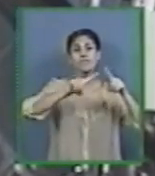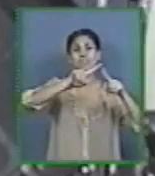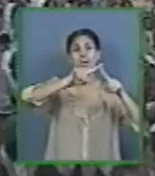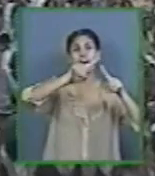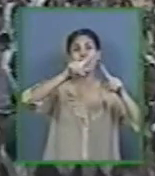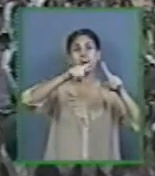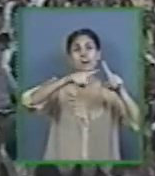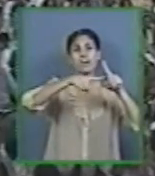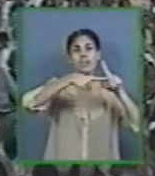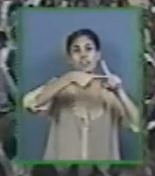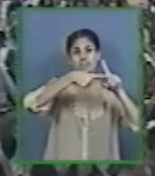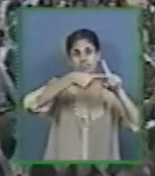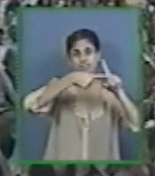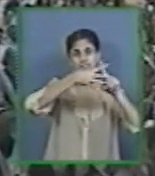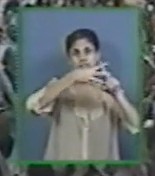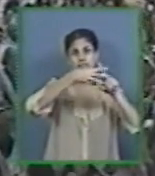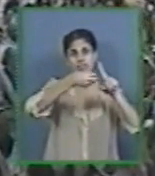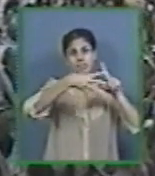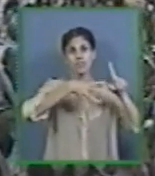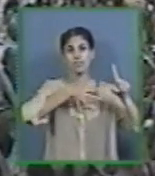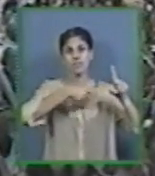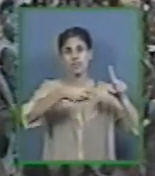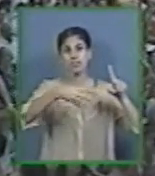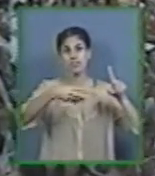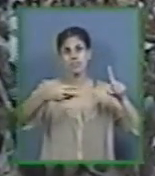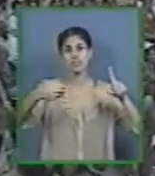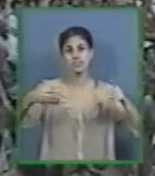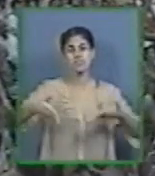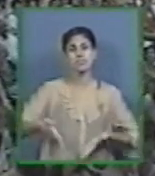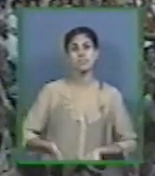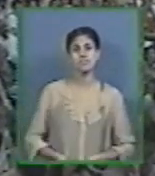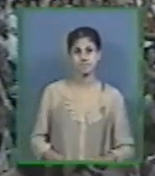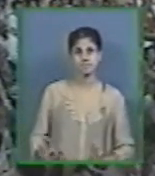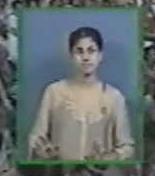Eles têm responsabilidade com esta criança